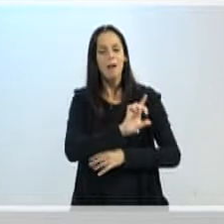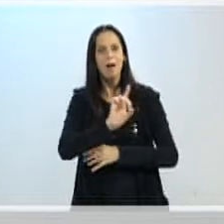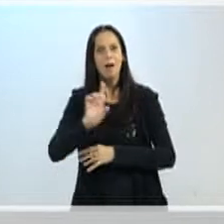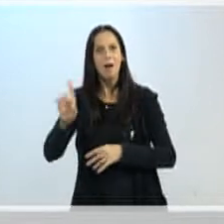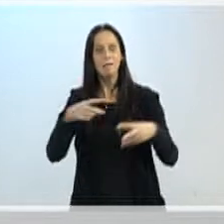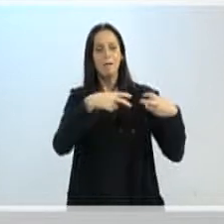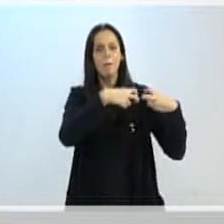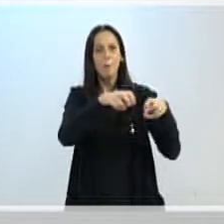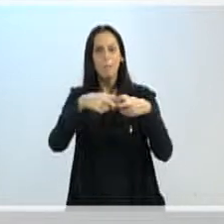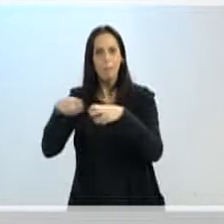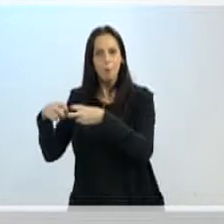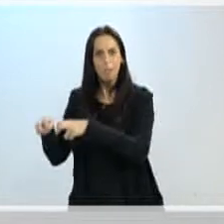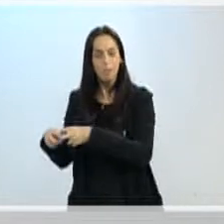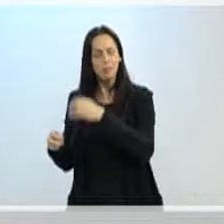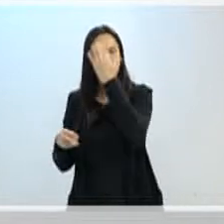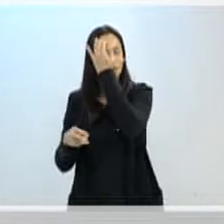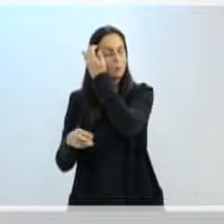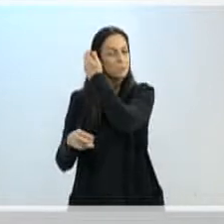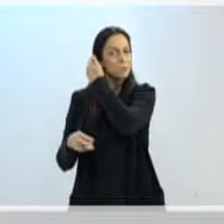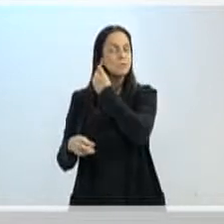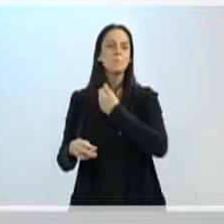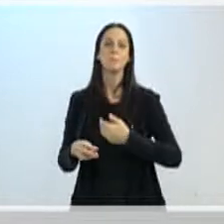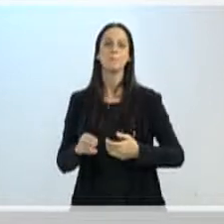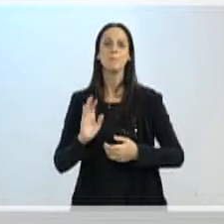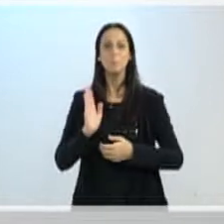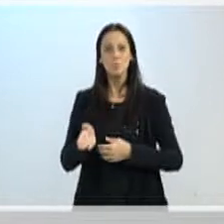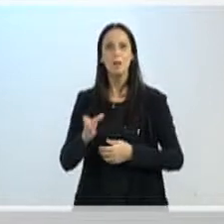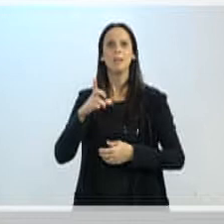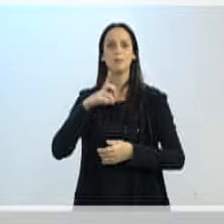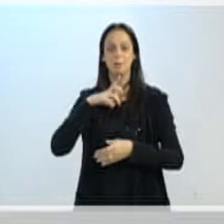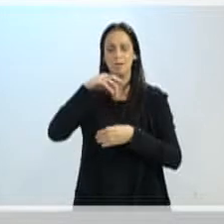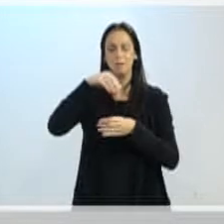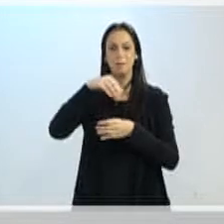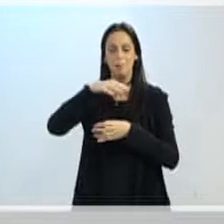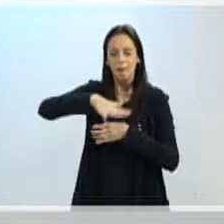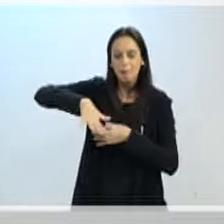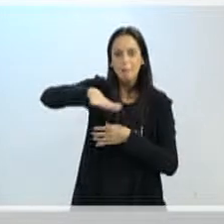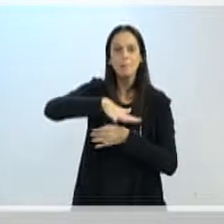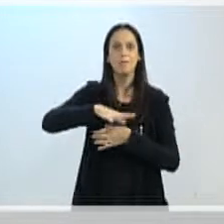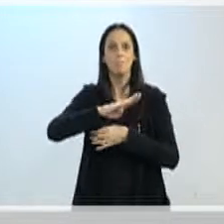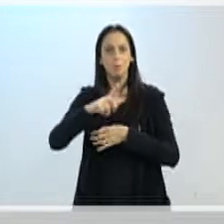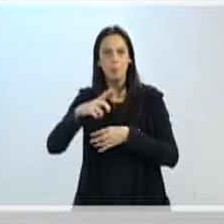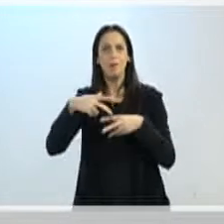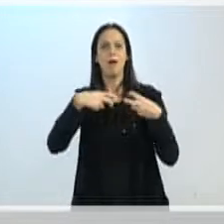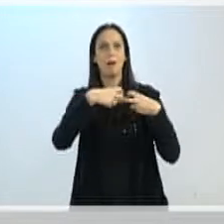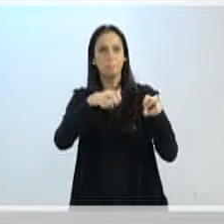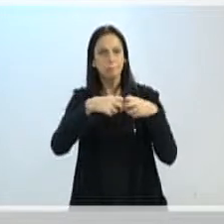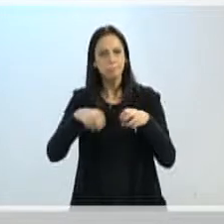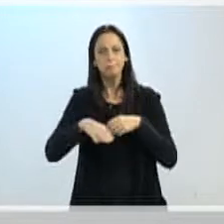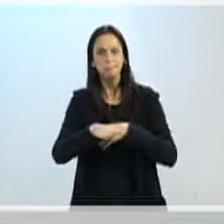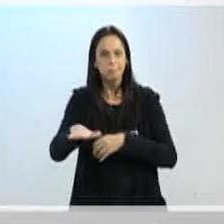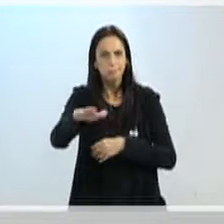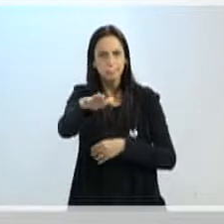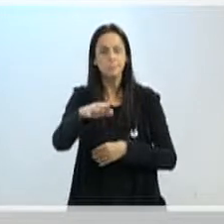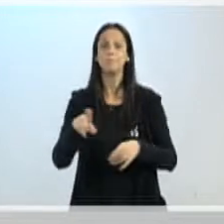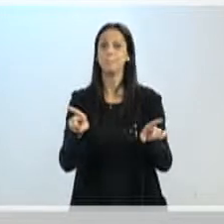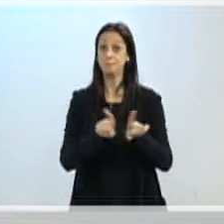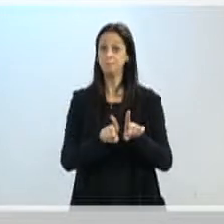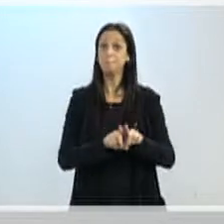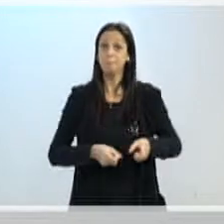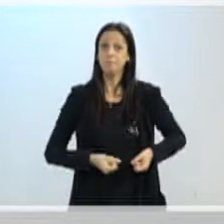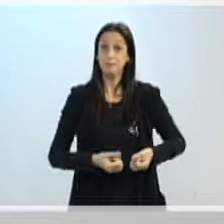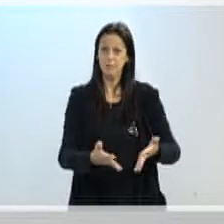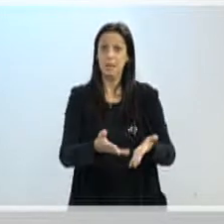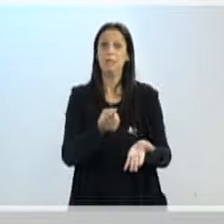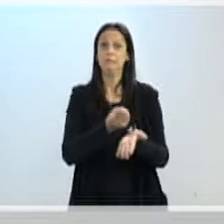ônibus que está em circulação hoje. E aí nós temos os custos fixos anuais, que são